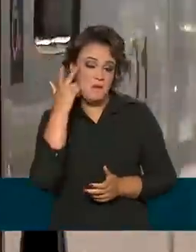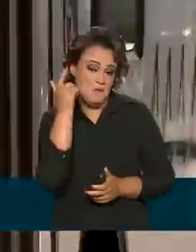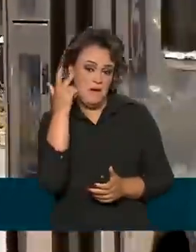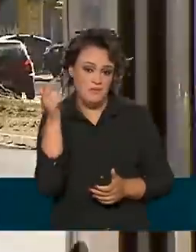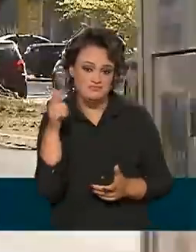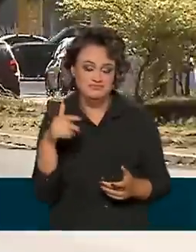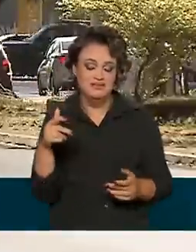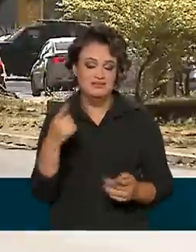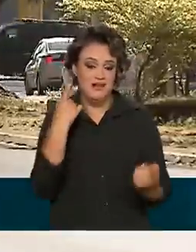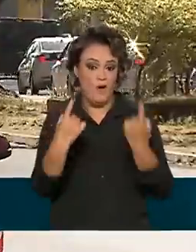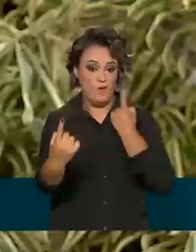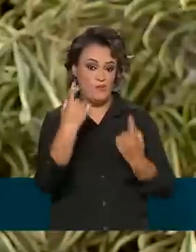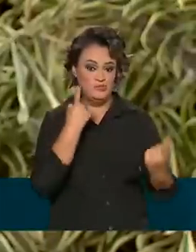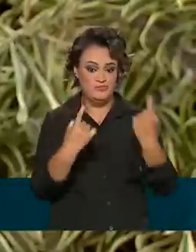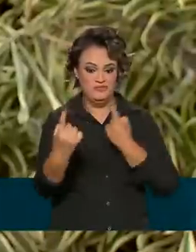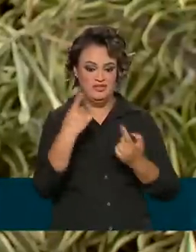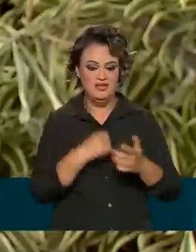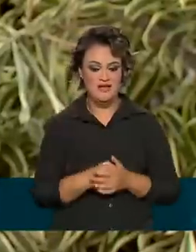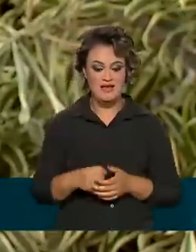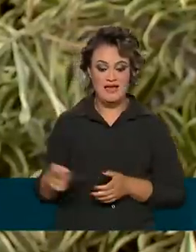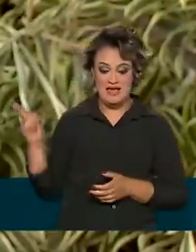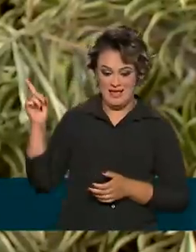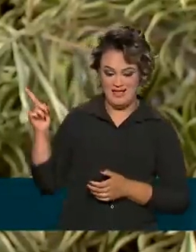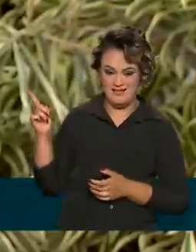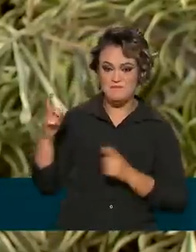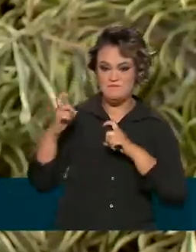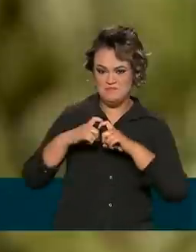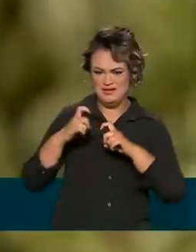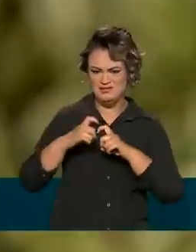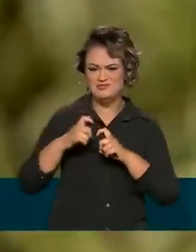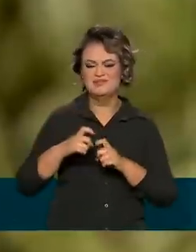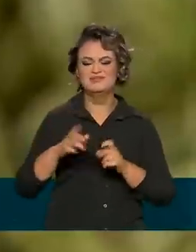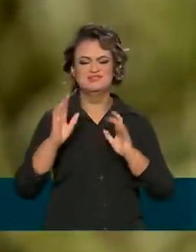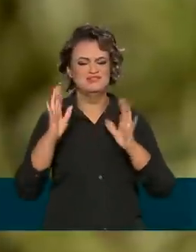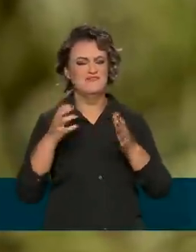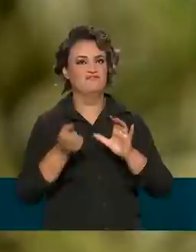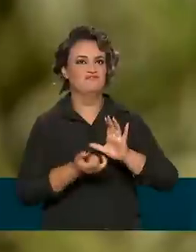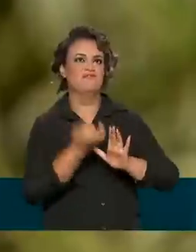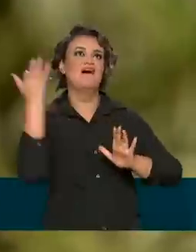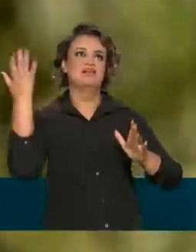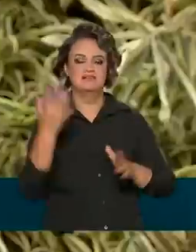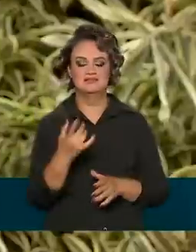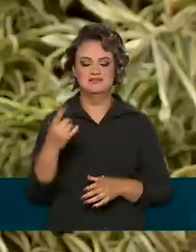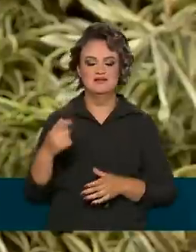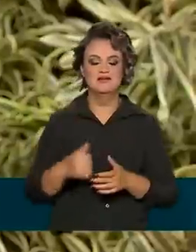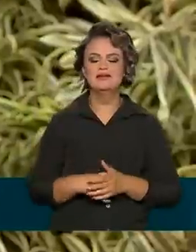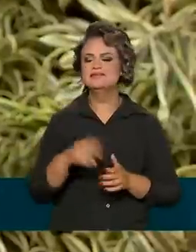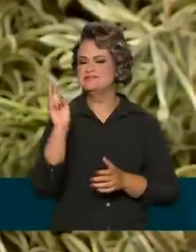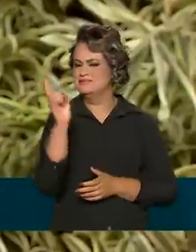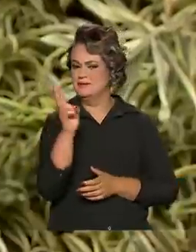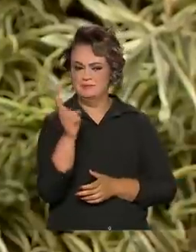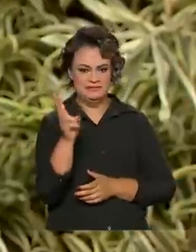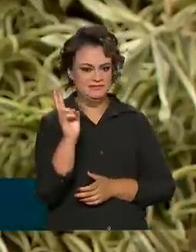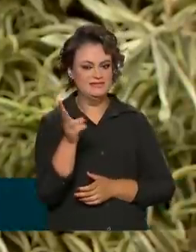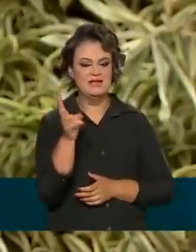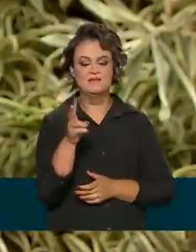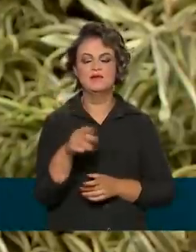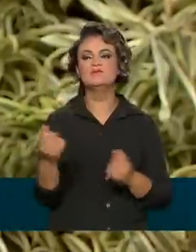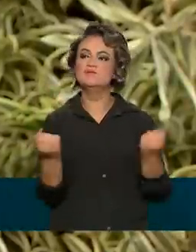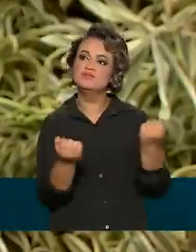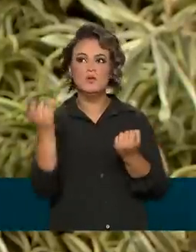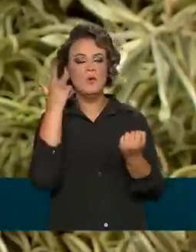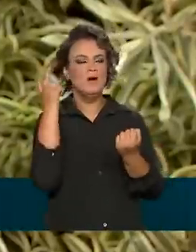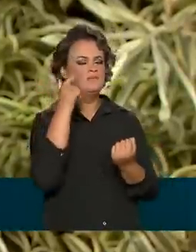nas rodovias do país e esse médico já passou por isso várias vezes. Sempre acontece, Sempre tem aqueles mais